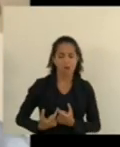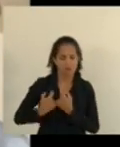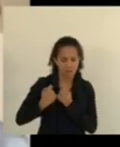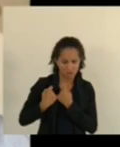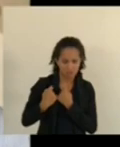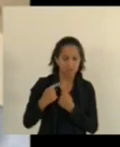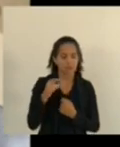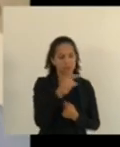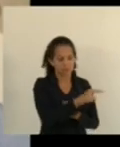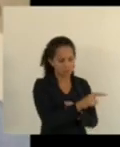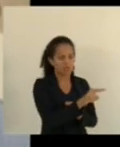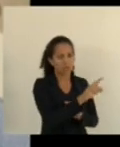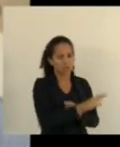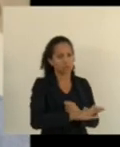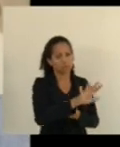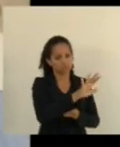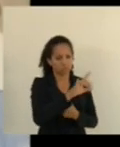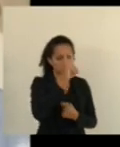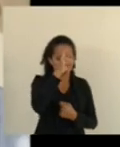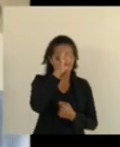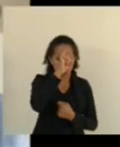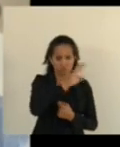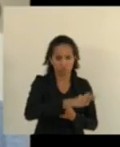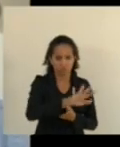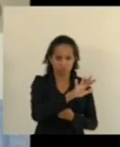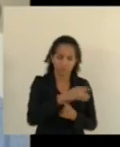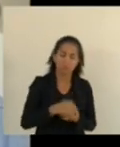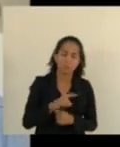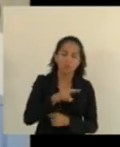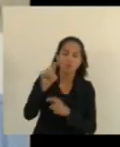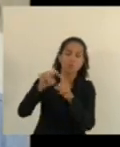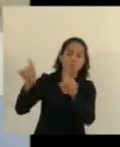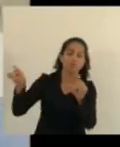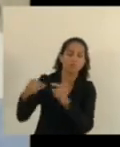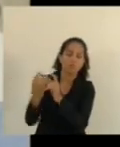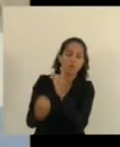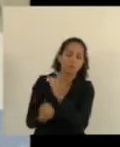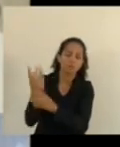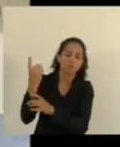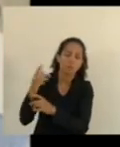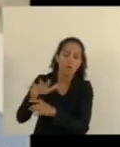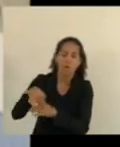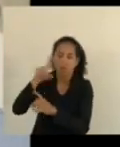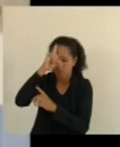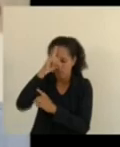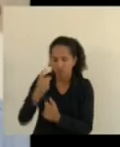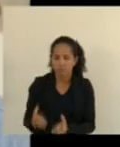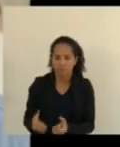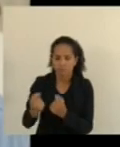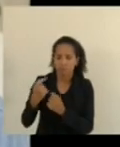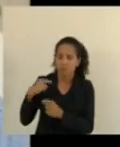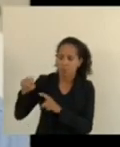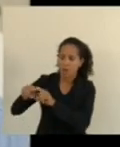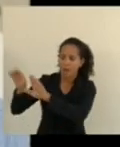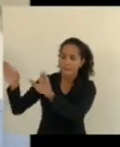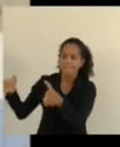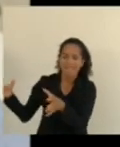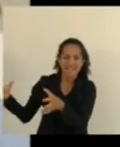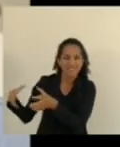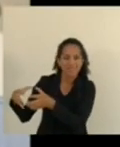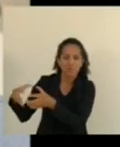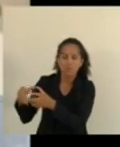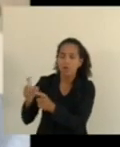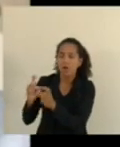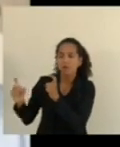foi adquirido um terreno para fazer um hospital do câncer e ali naquela reunião da bancada como eu já disse